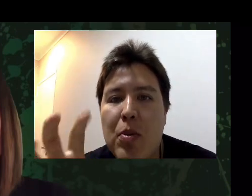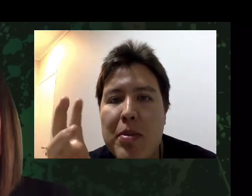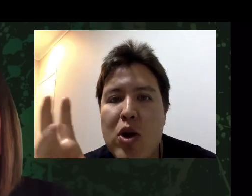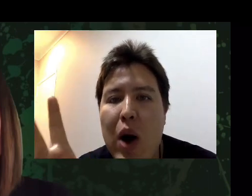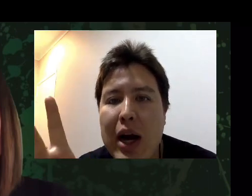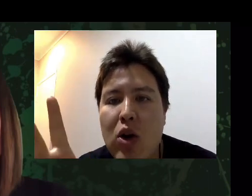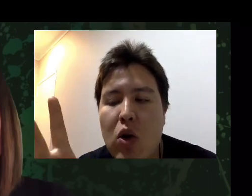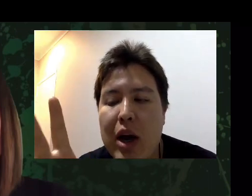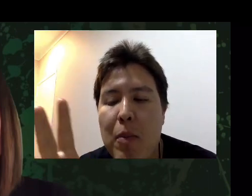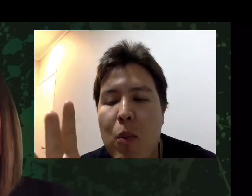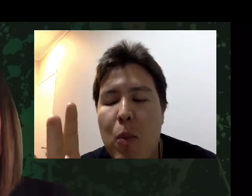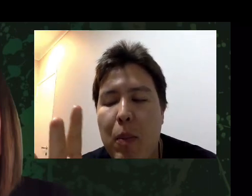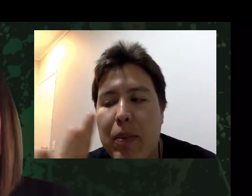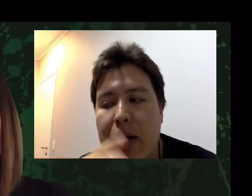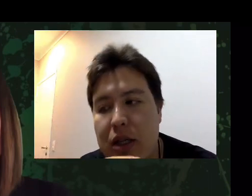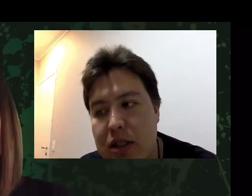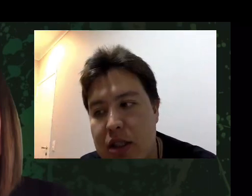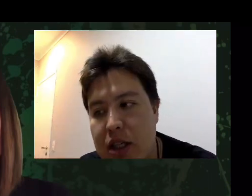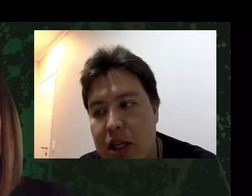começo, o primeiro arco,